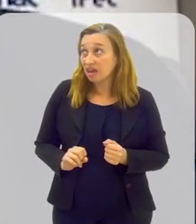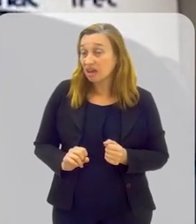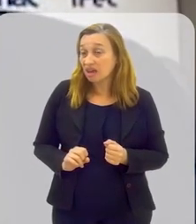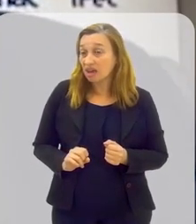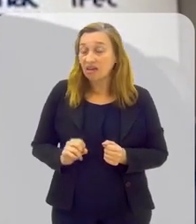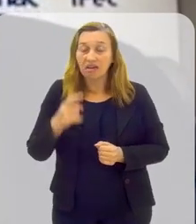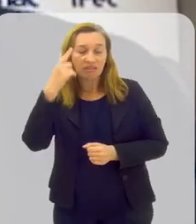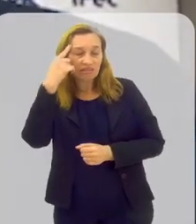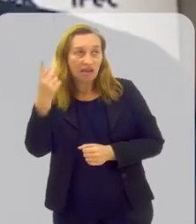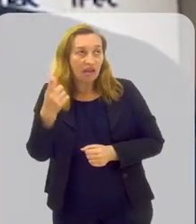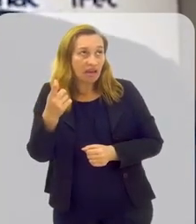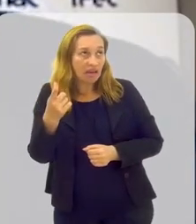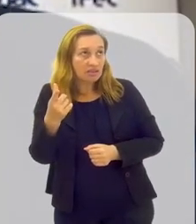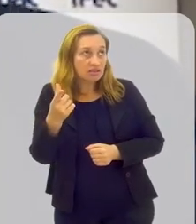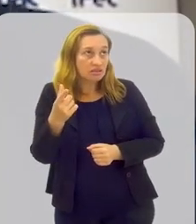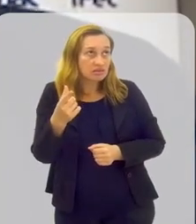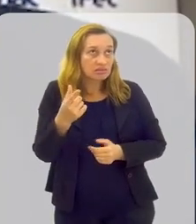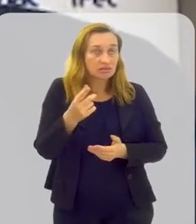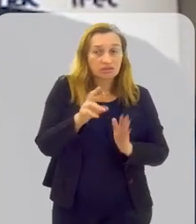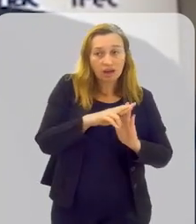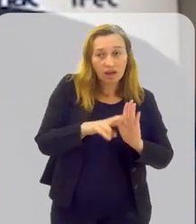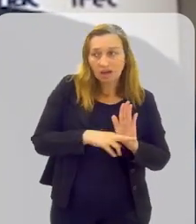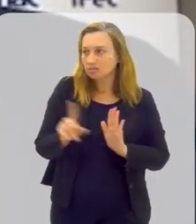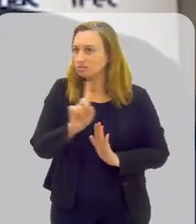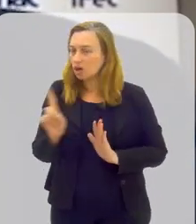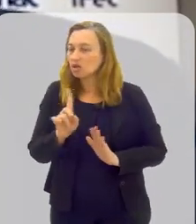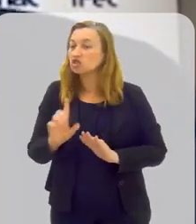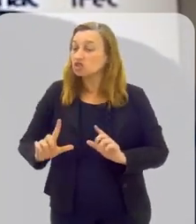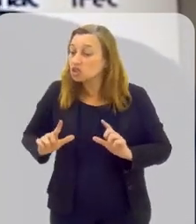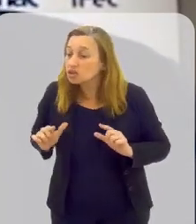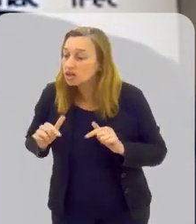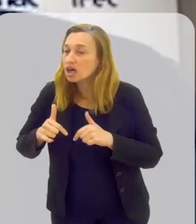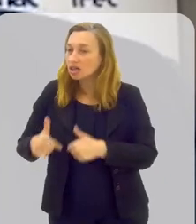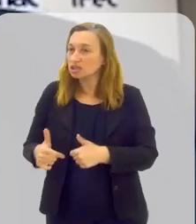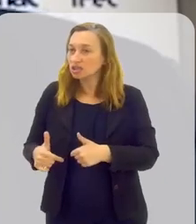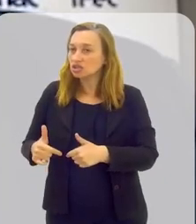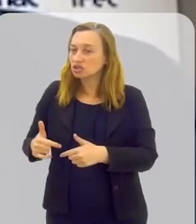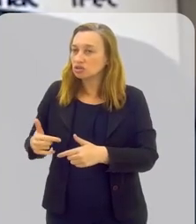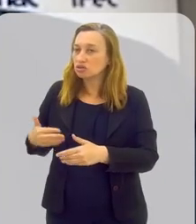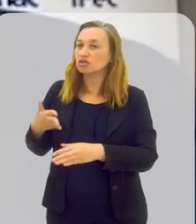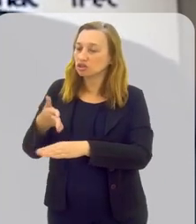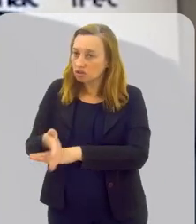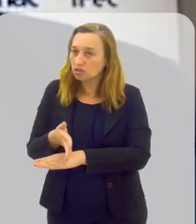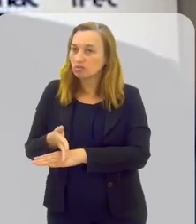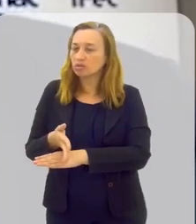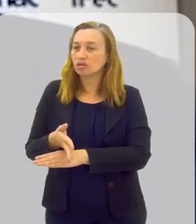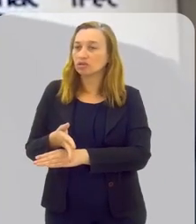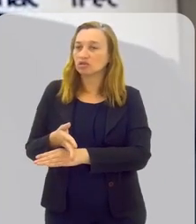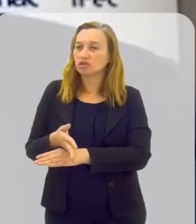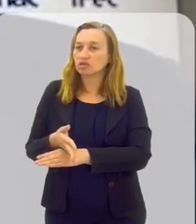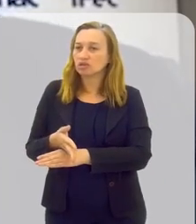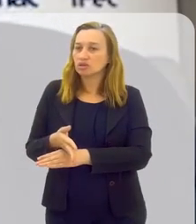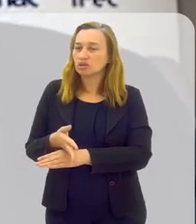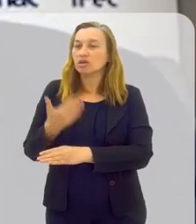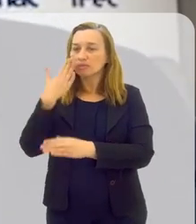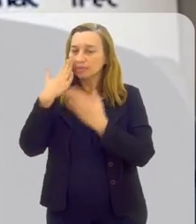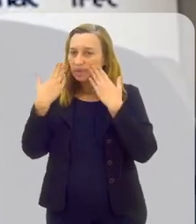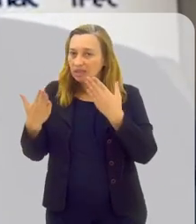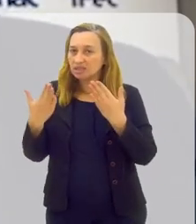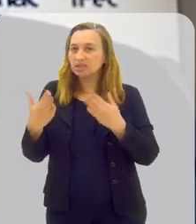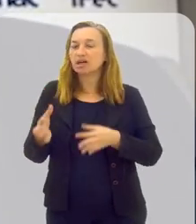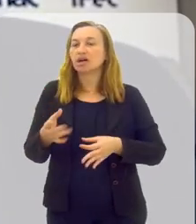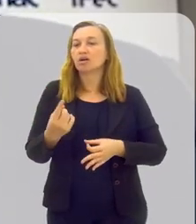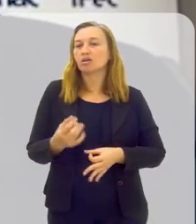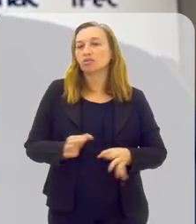ideias, tenho princípios. Mas não, entramos, já entramos com uma ação, entramos já propositivos a